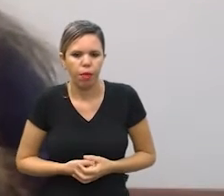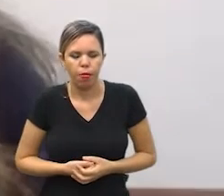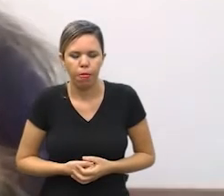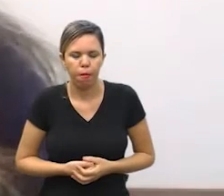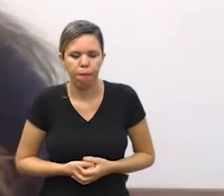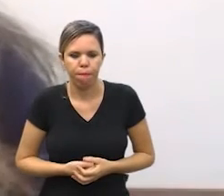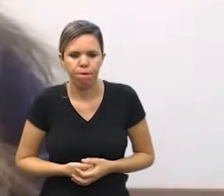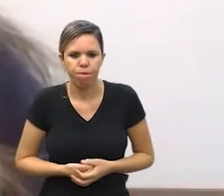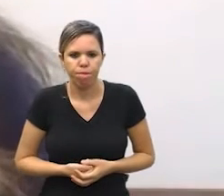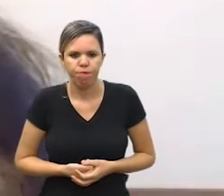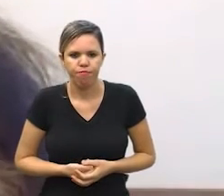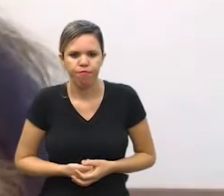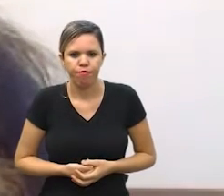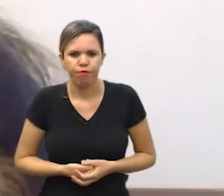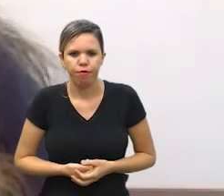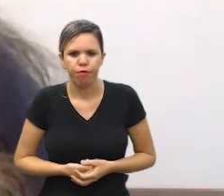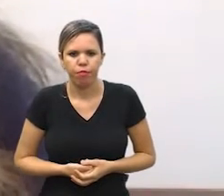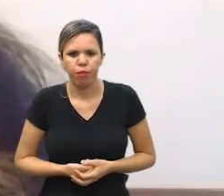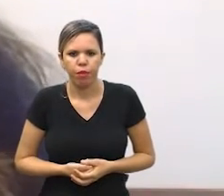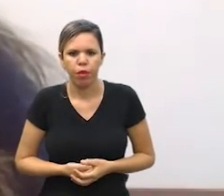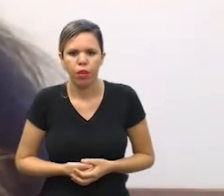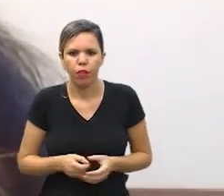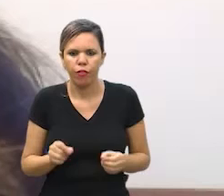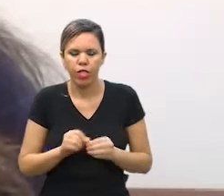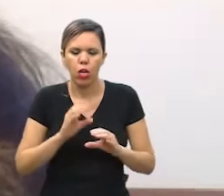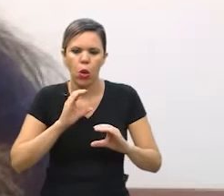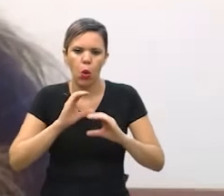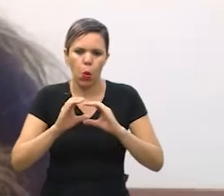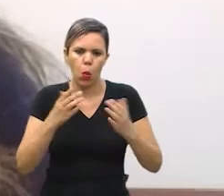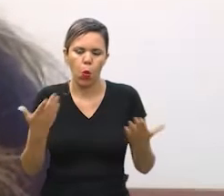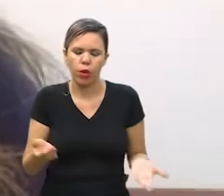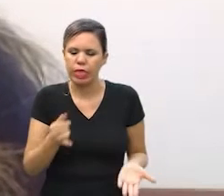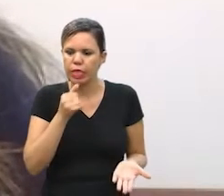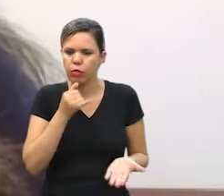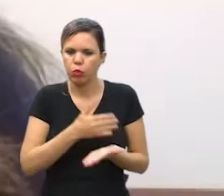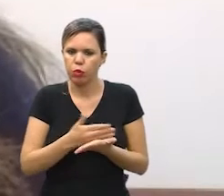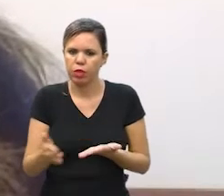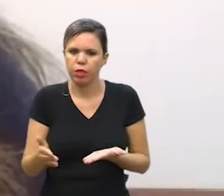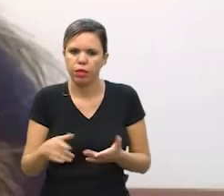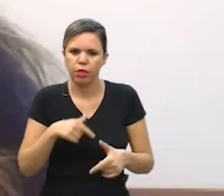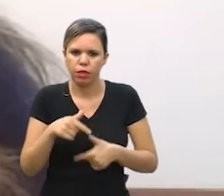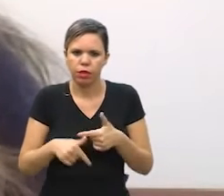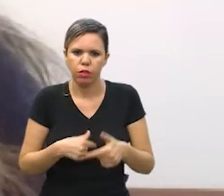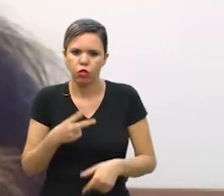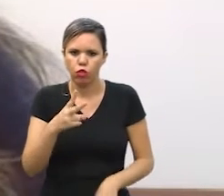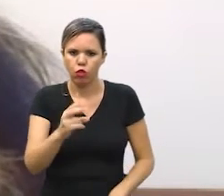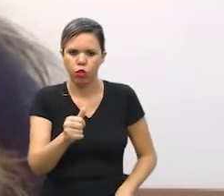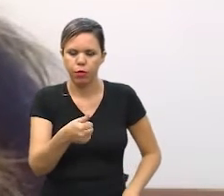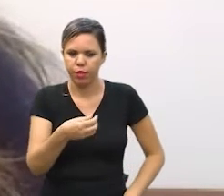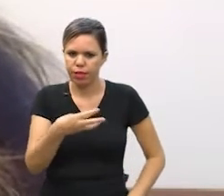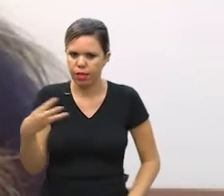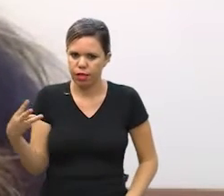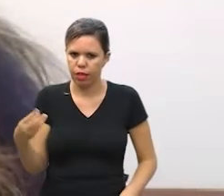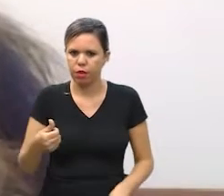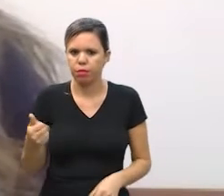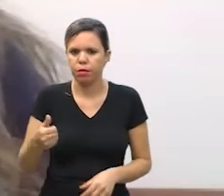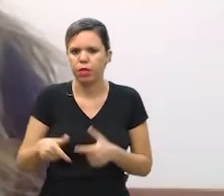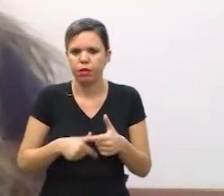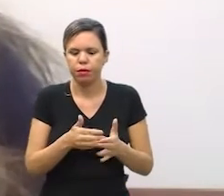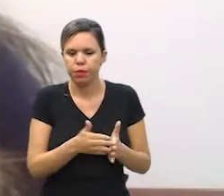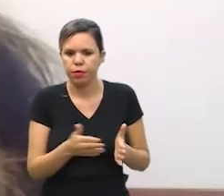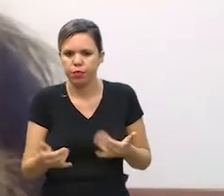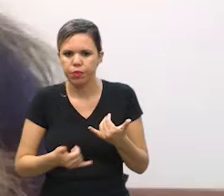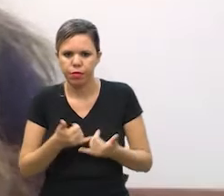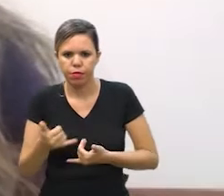perfeito então fazendo a ponte né quando a gente começa a atuar isso em 2013 nossa primeira expedição